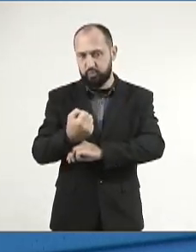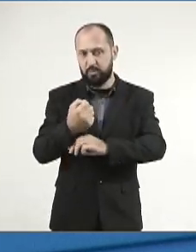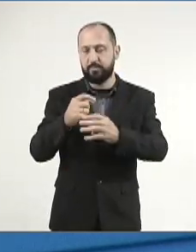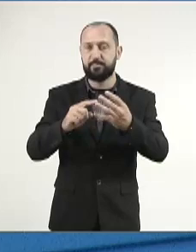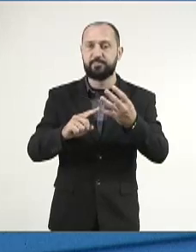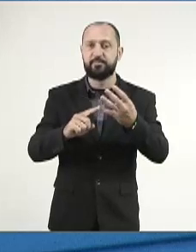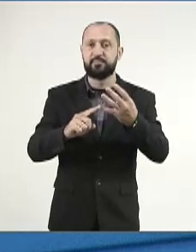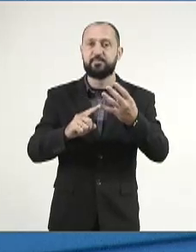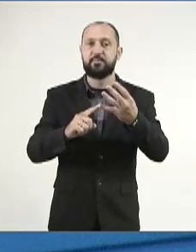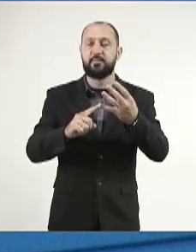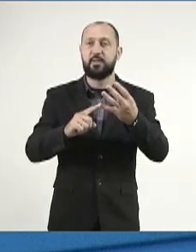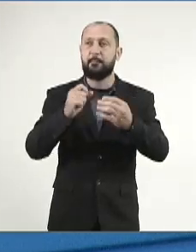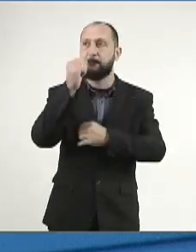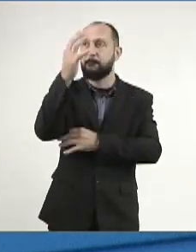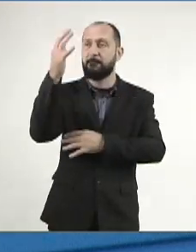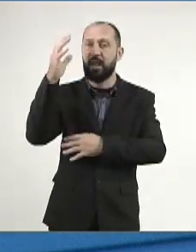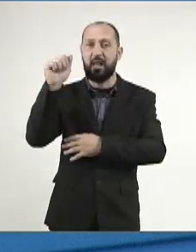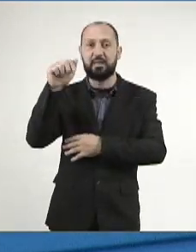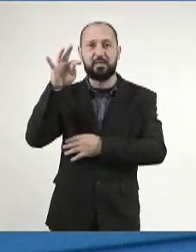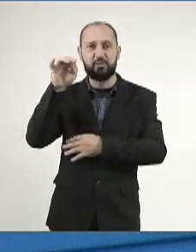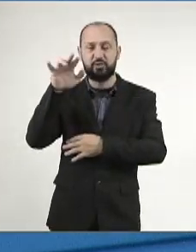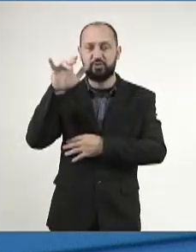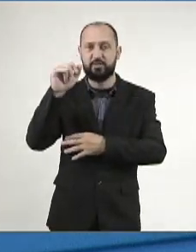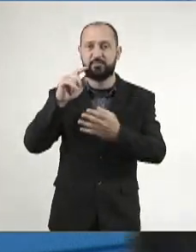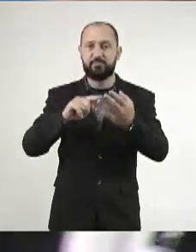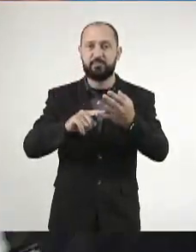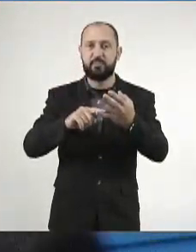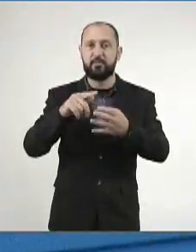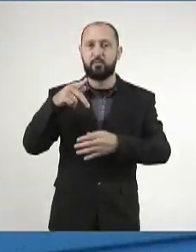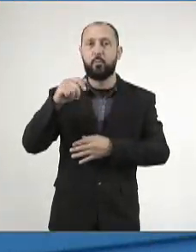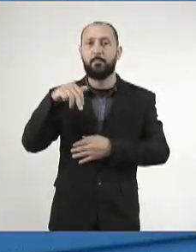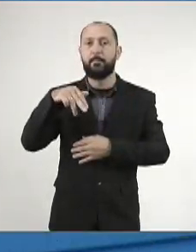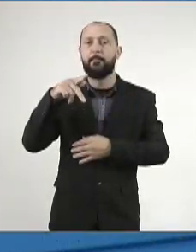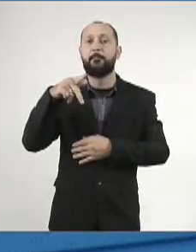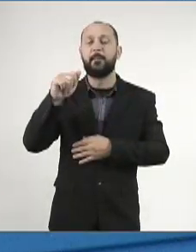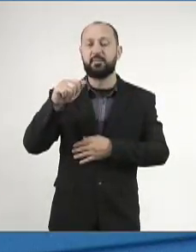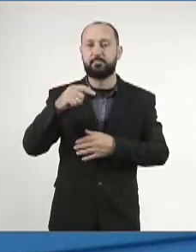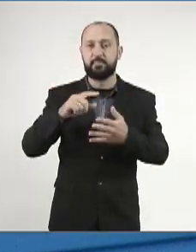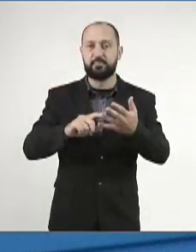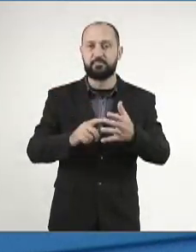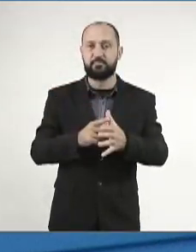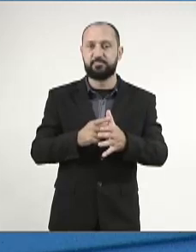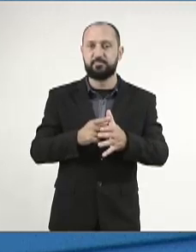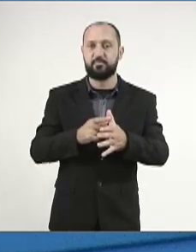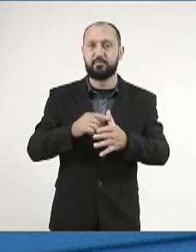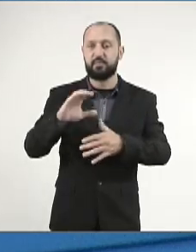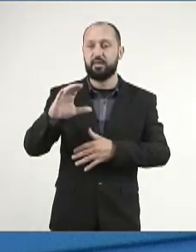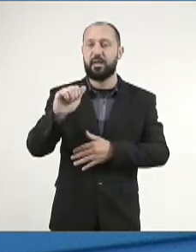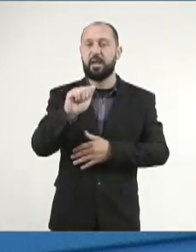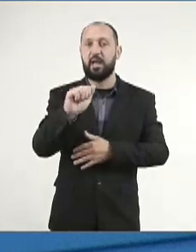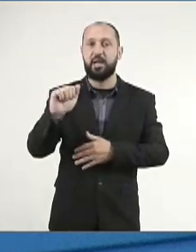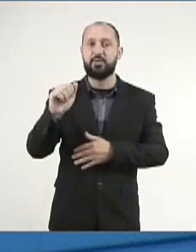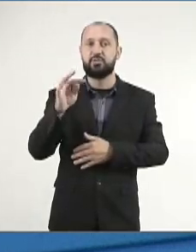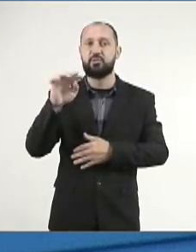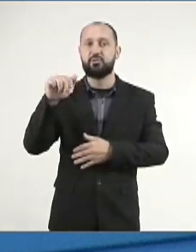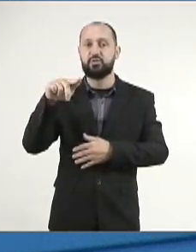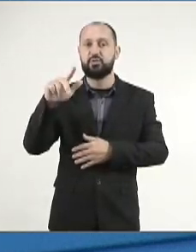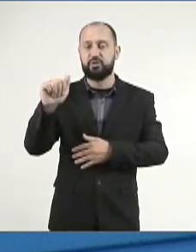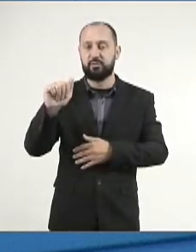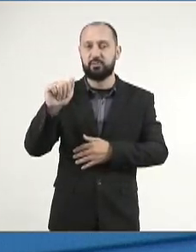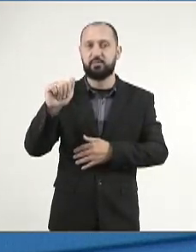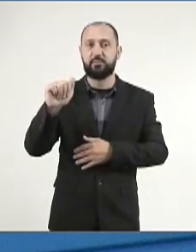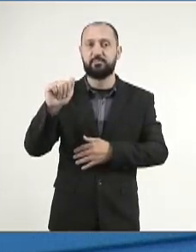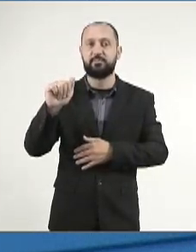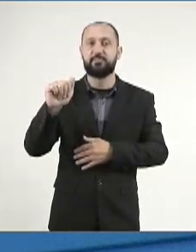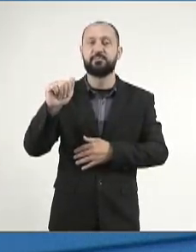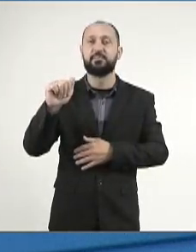o bioma Mata Atlântica, o bioma Pampa e o bioma Caatinga. São esses